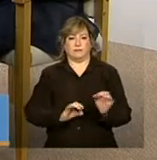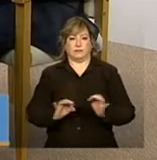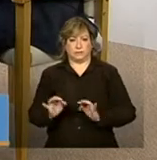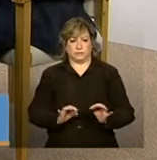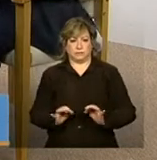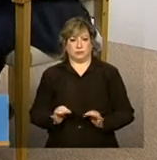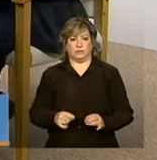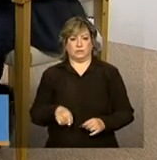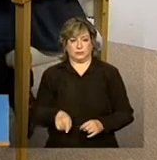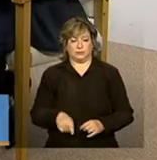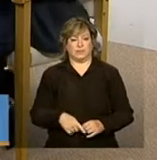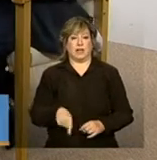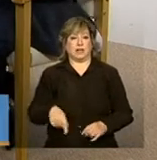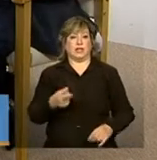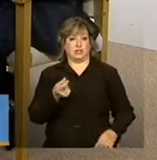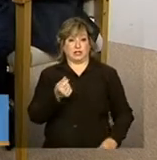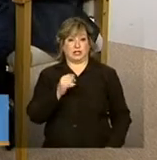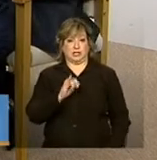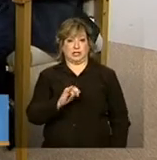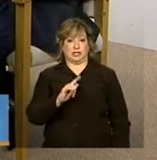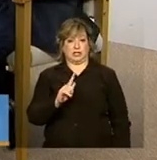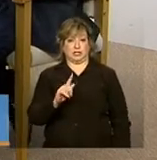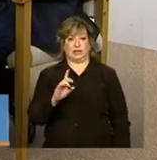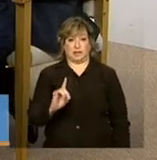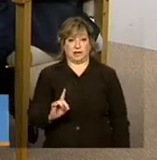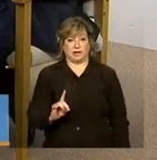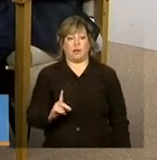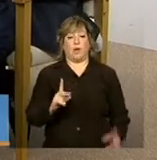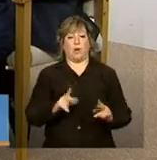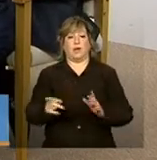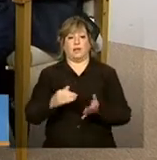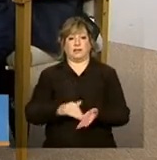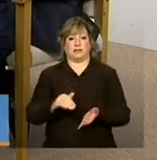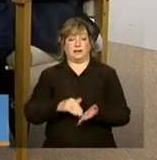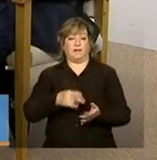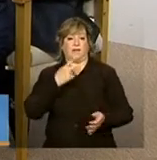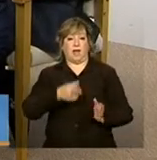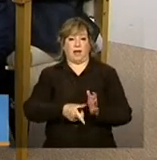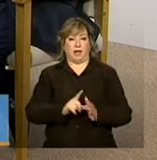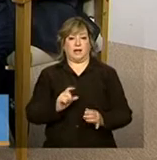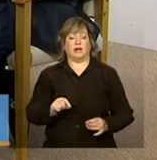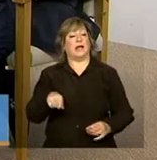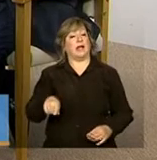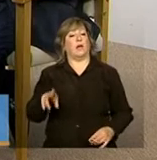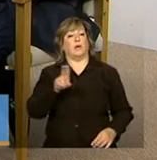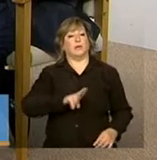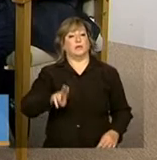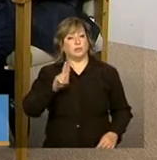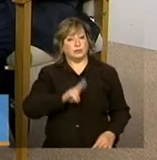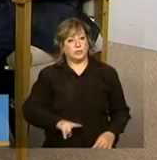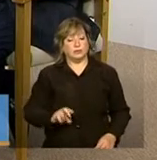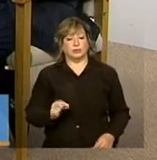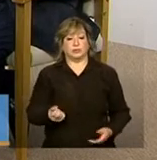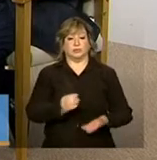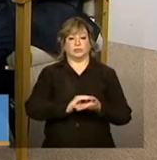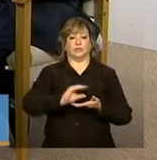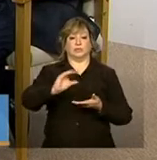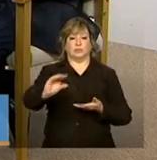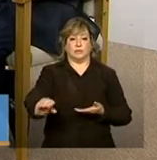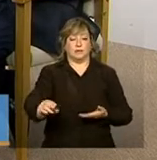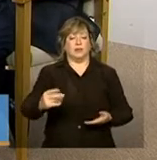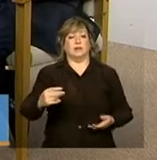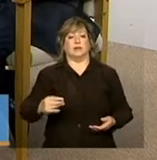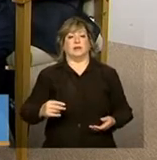que os recursos do IGD, como disse o ministro secretário nacional, são recursos de utilização, de destinação flexível.